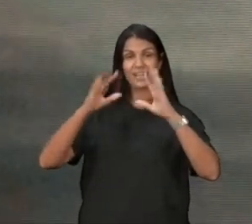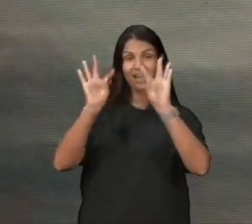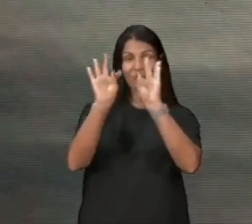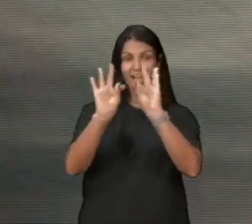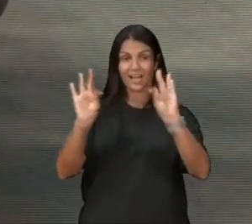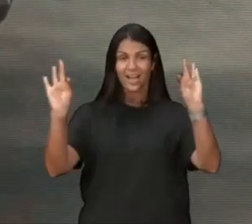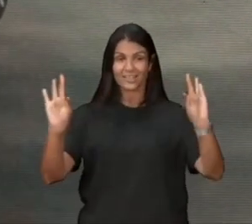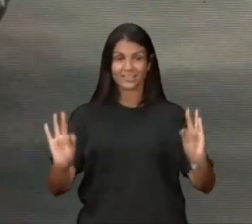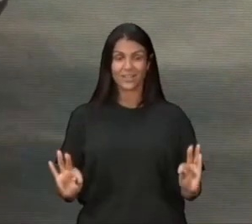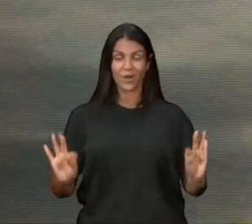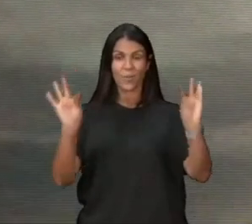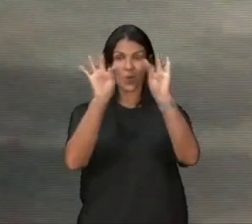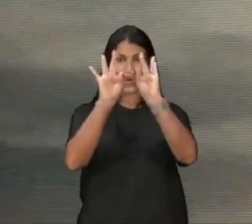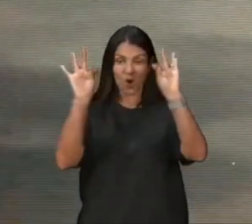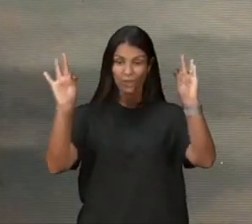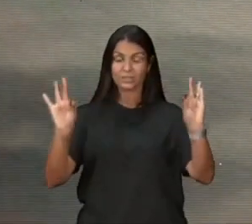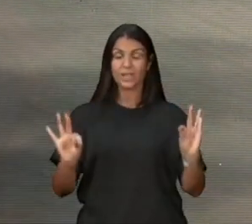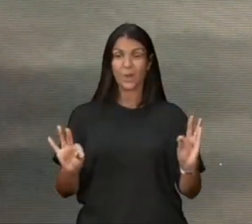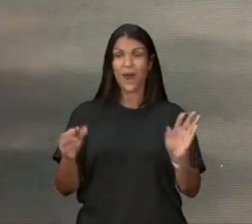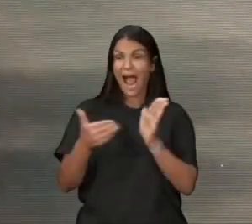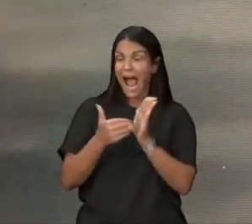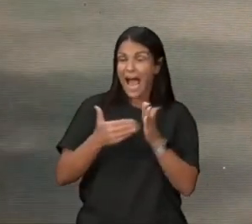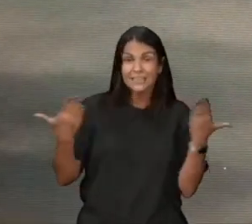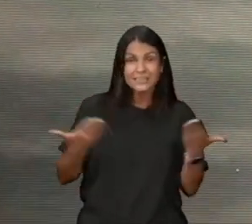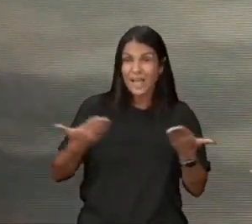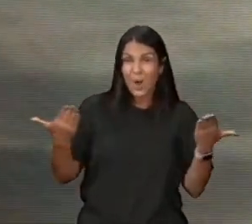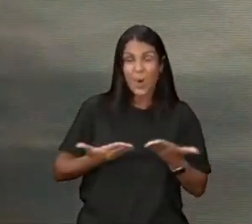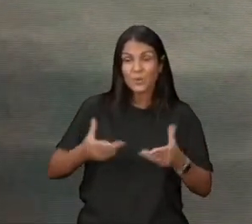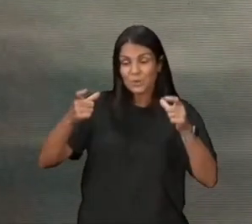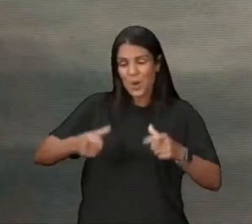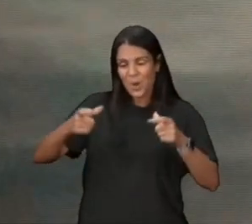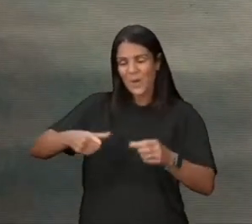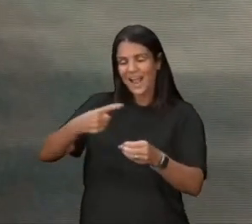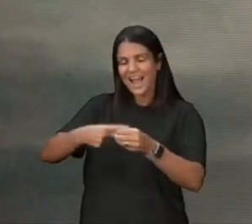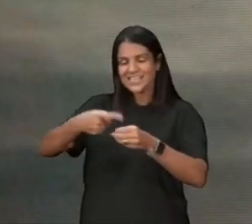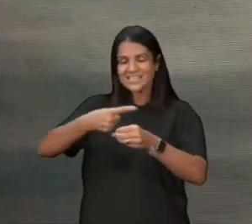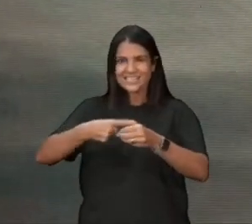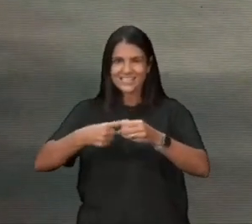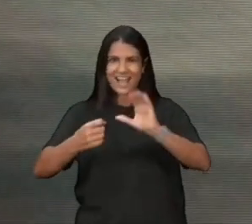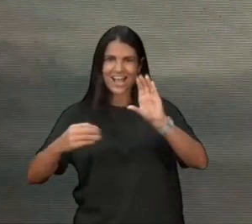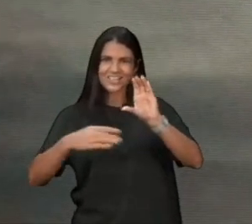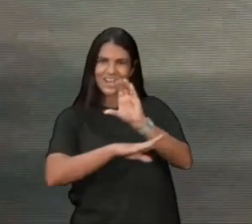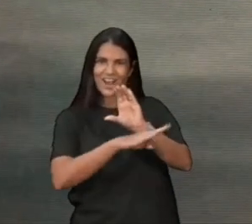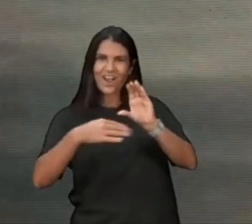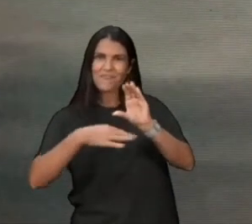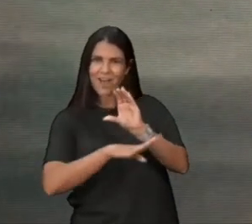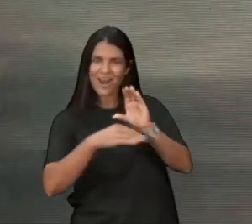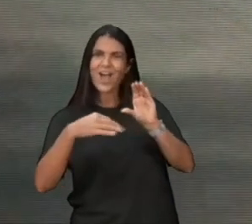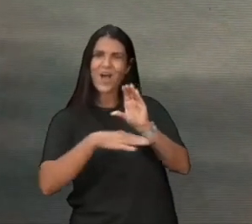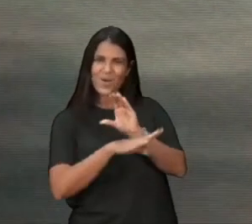tem uma sinagoga, antiga, e embaixo, quando escavaram, está lá, a sinagoga anterior,